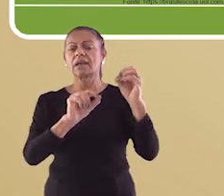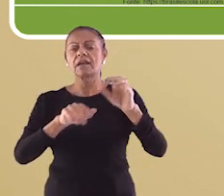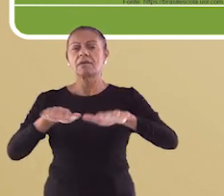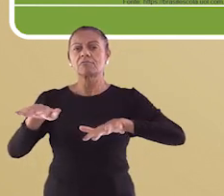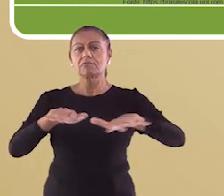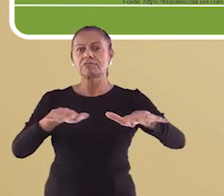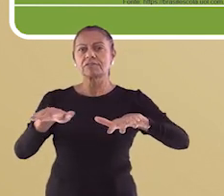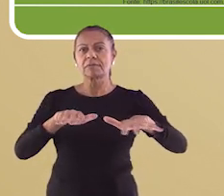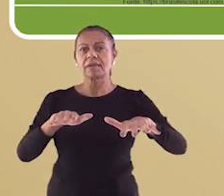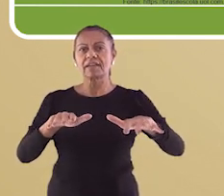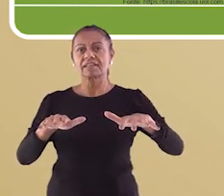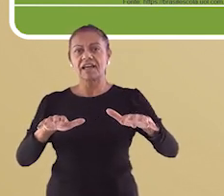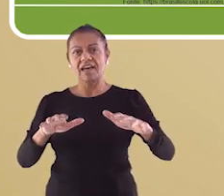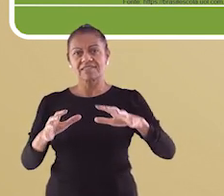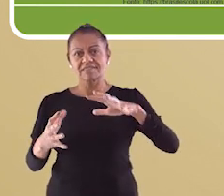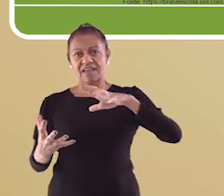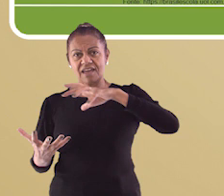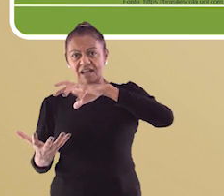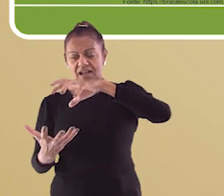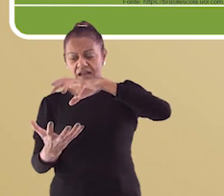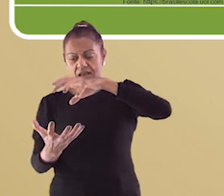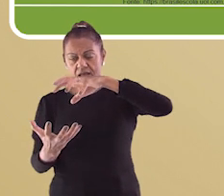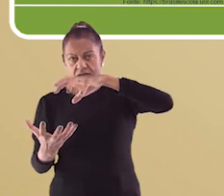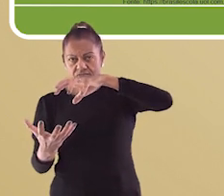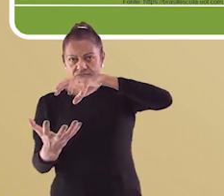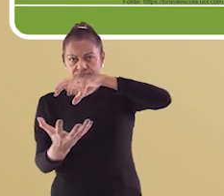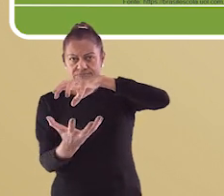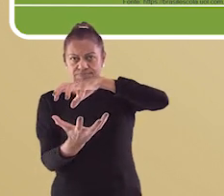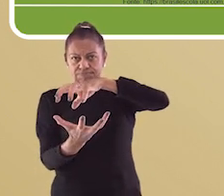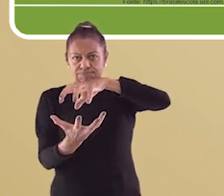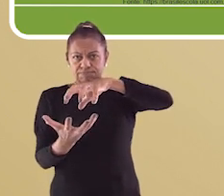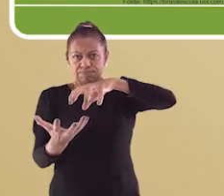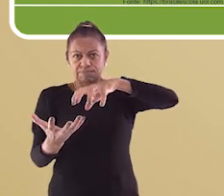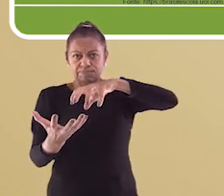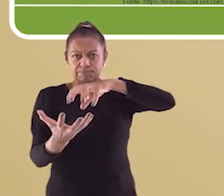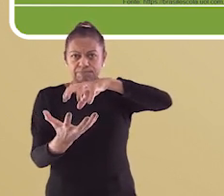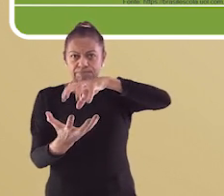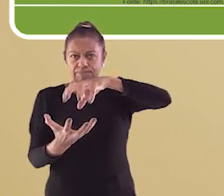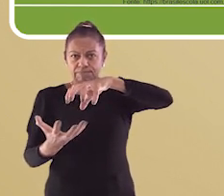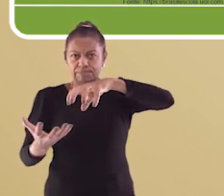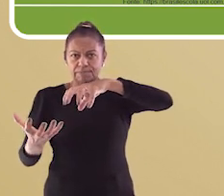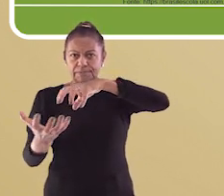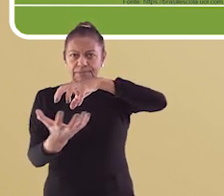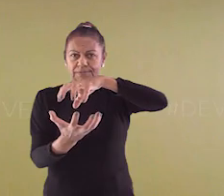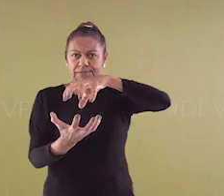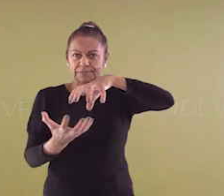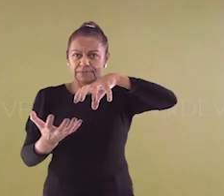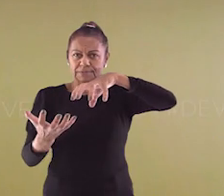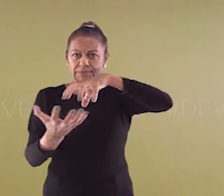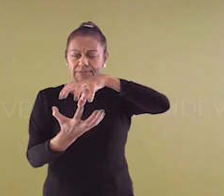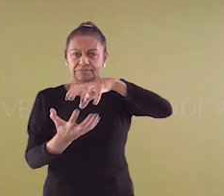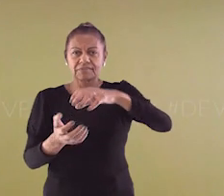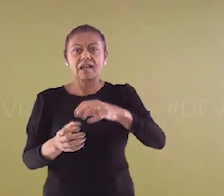em torno do seu próprio eixo. É como se ela estivesse rodando em volta de si mesma. Já a